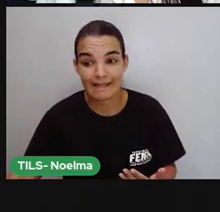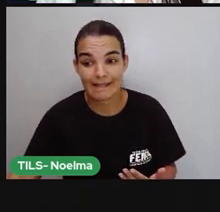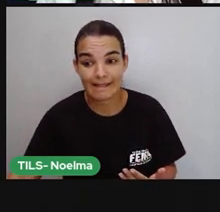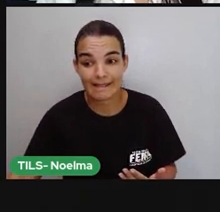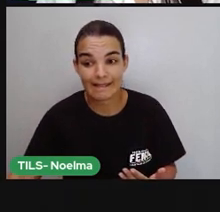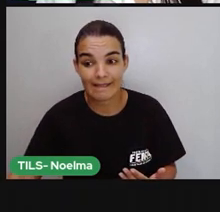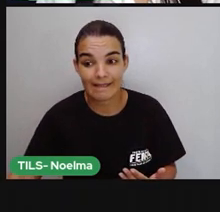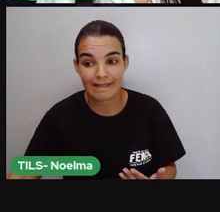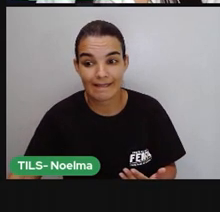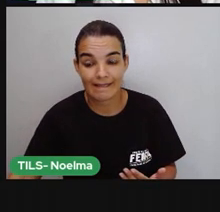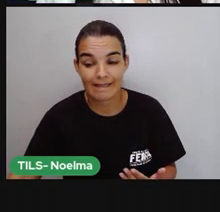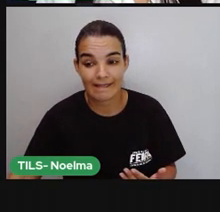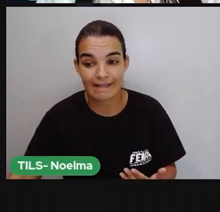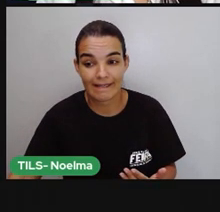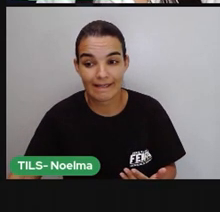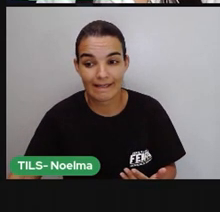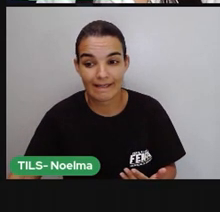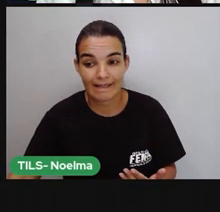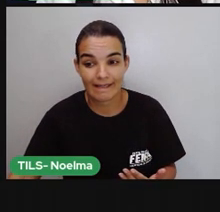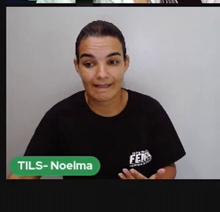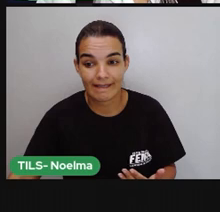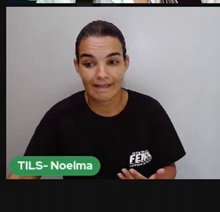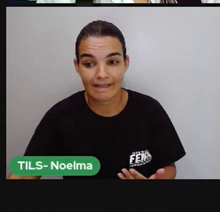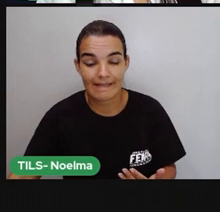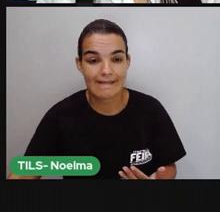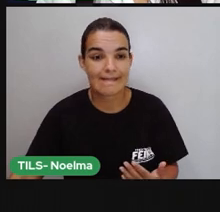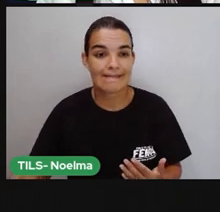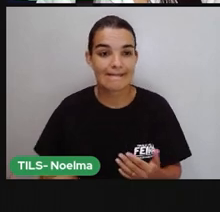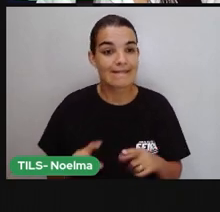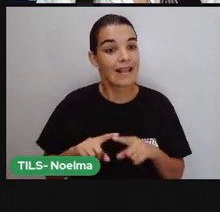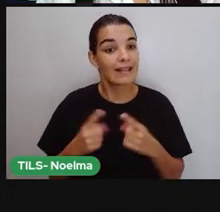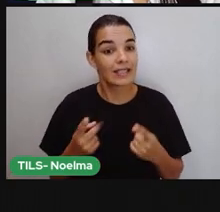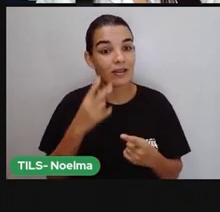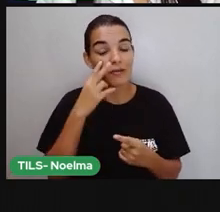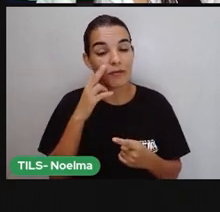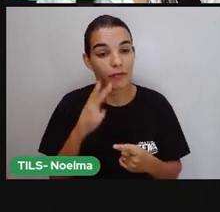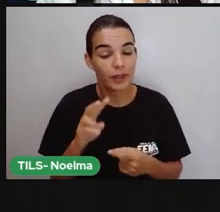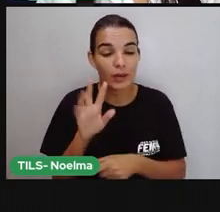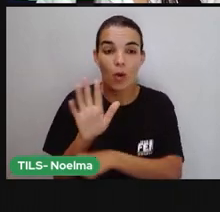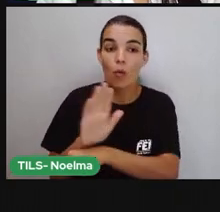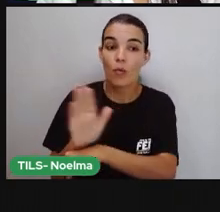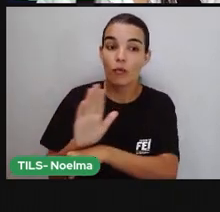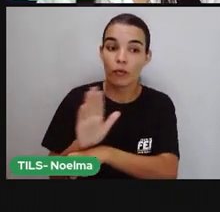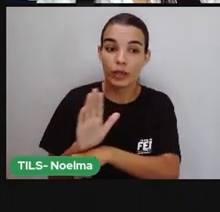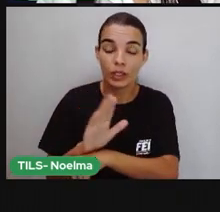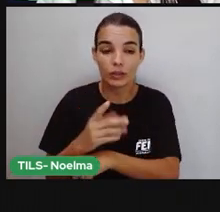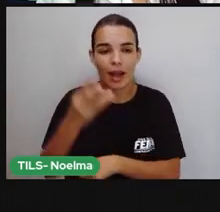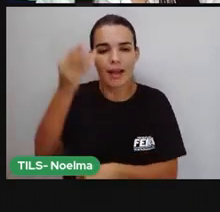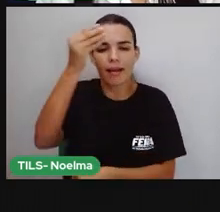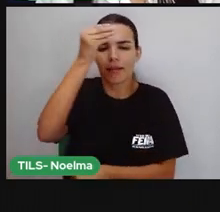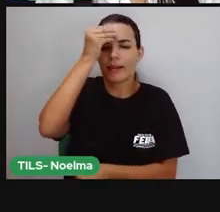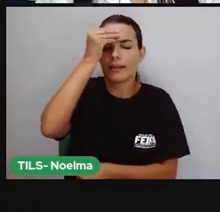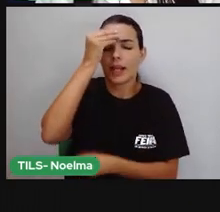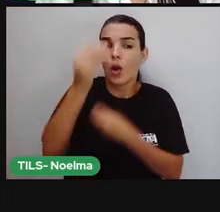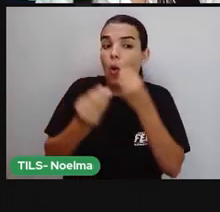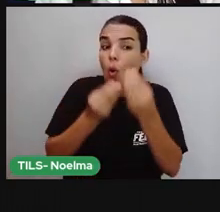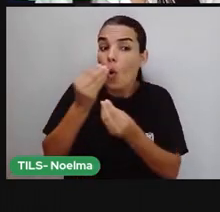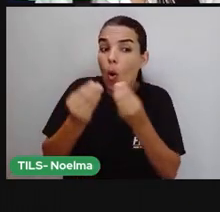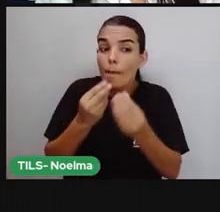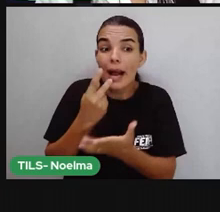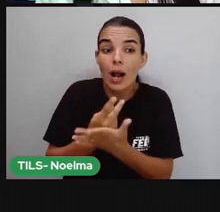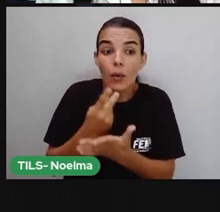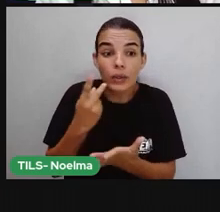onde nós tivemos o entendimento de como acontecia naquela época